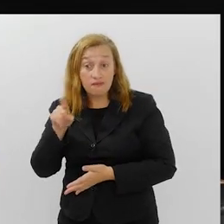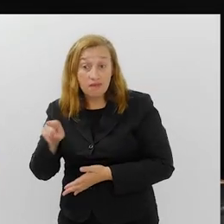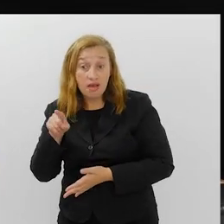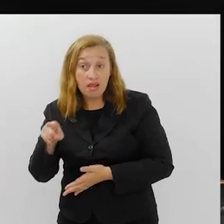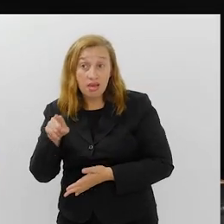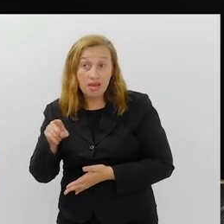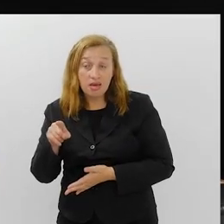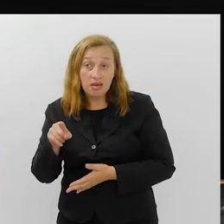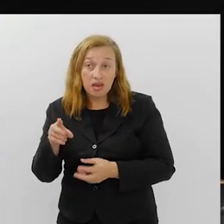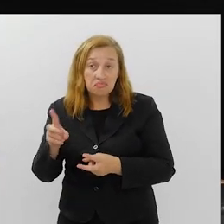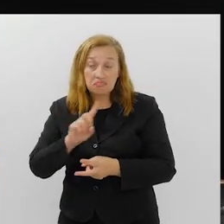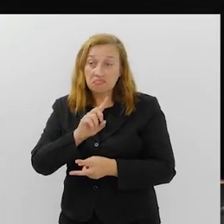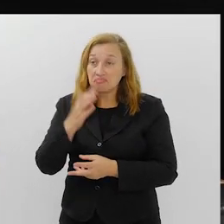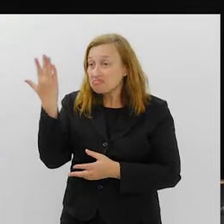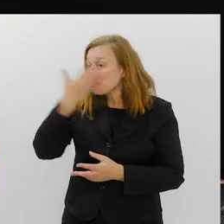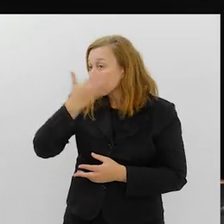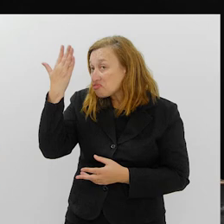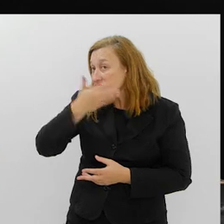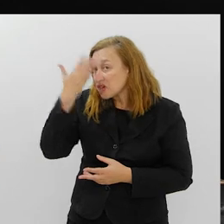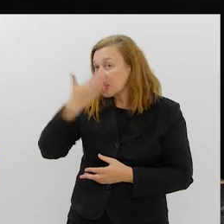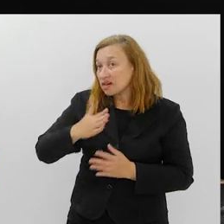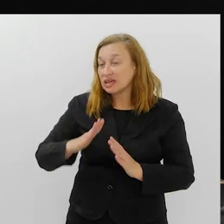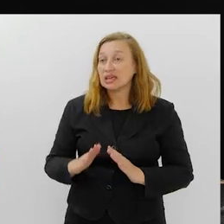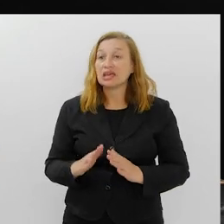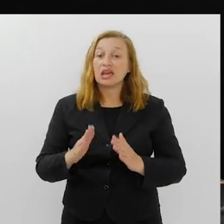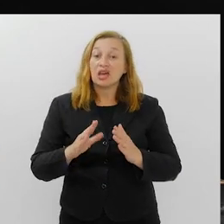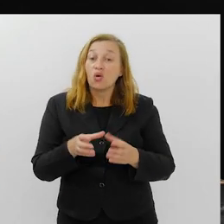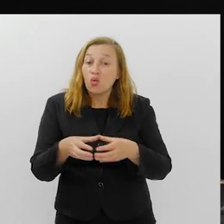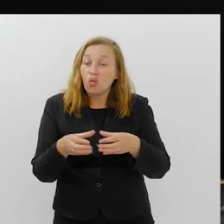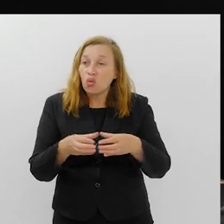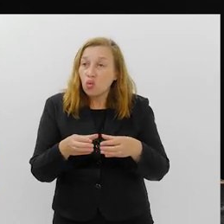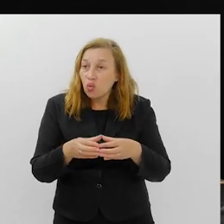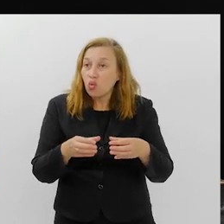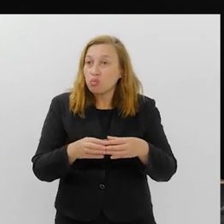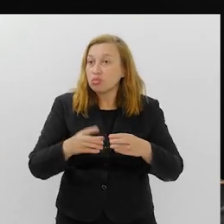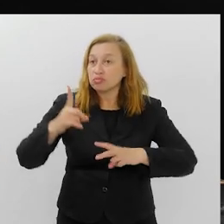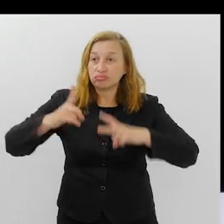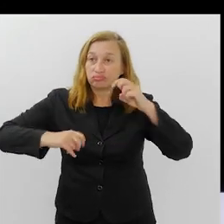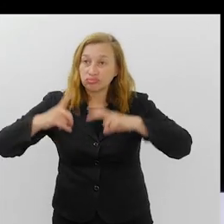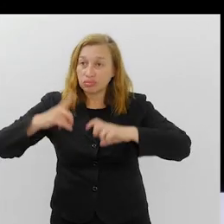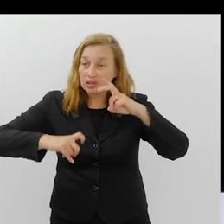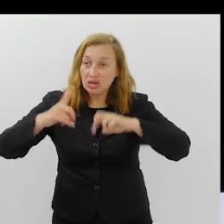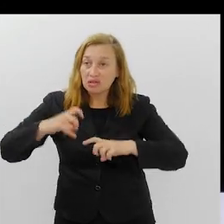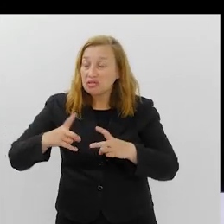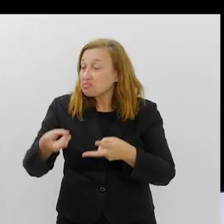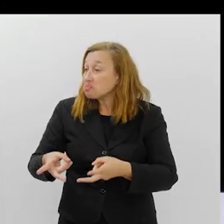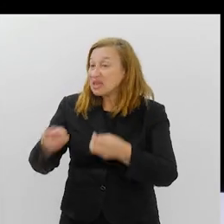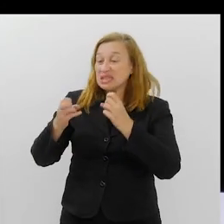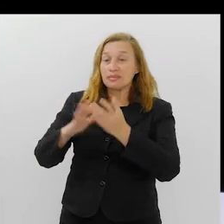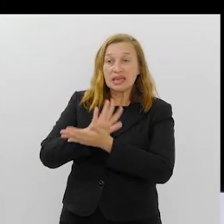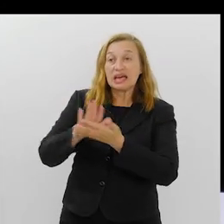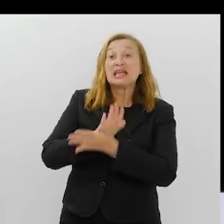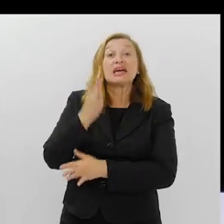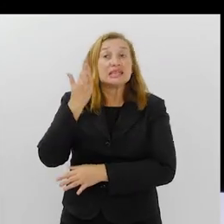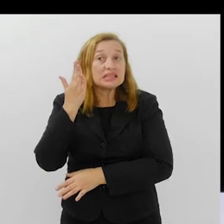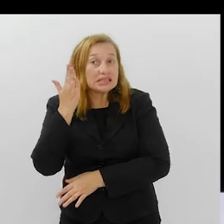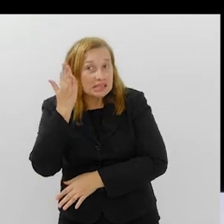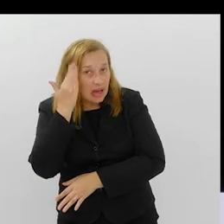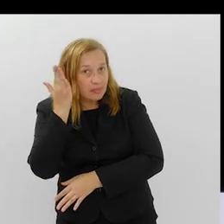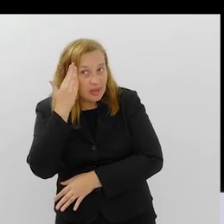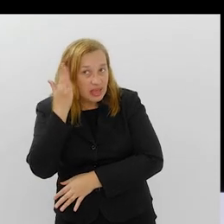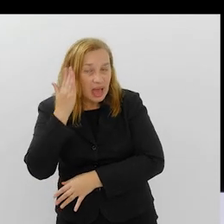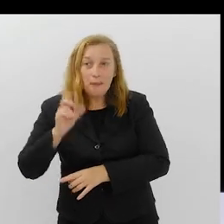mas ninguém percebia. Estava na cara da escola, mas ninguém percebia. Nem a escola percebia, sabia, obviamente,